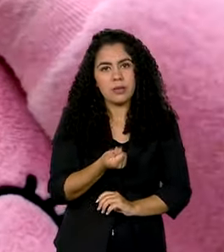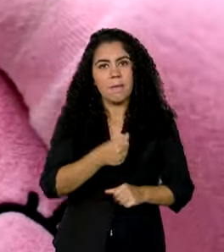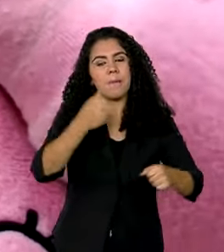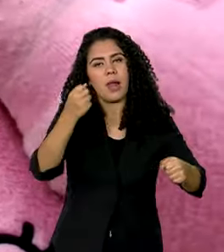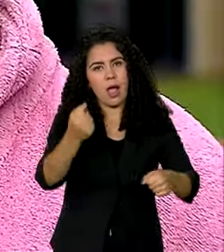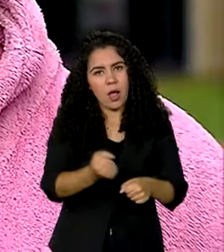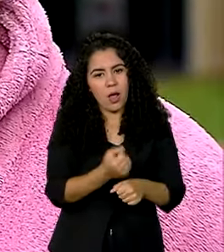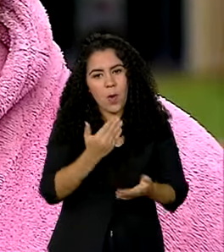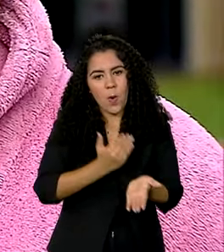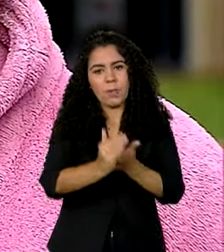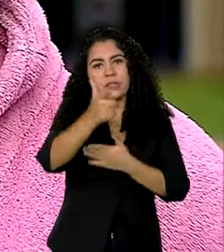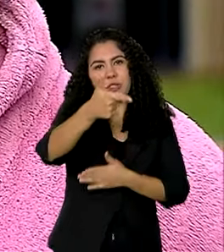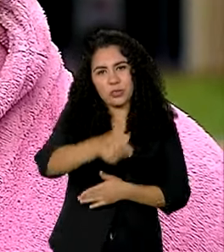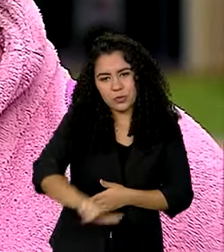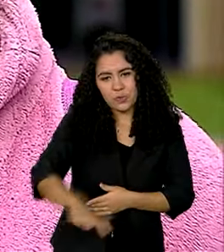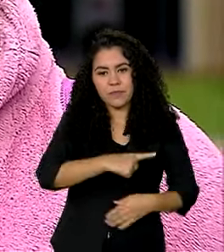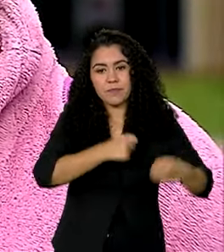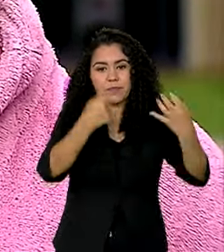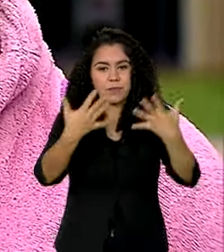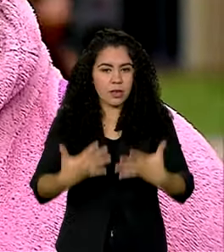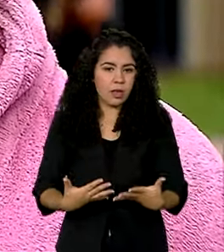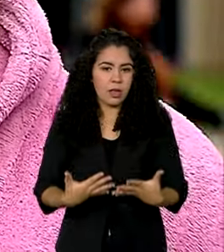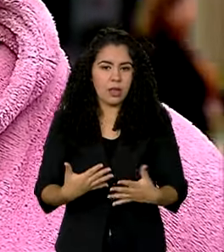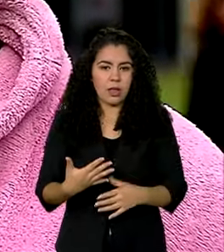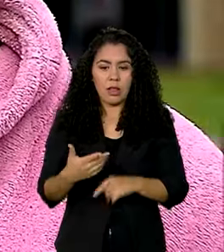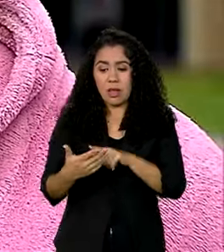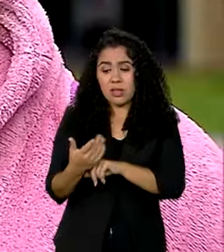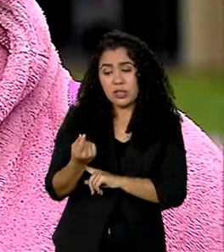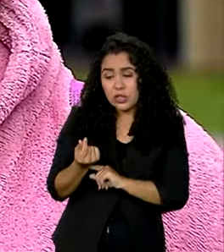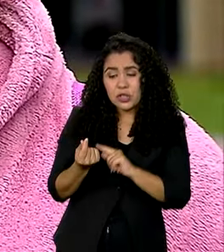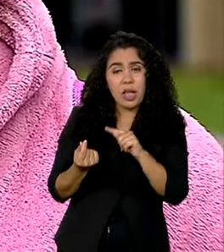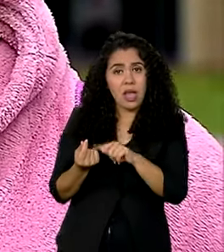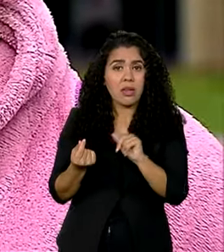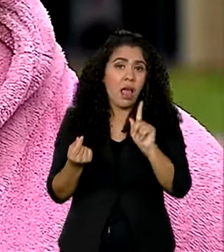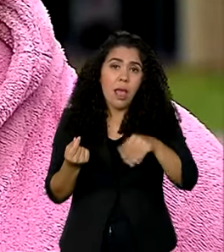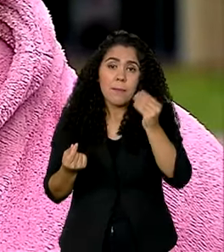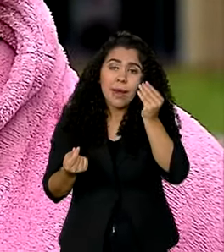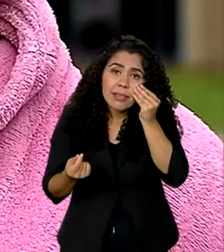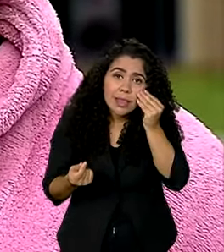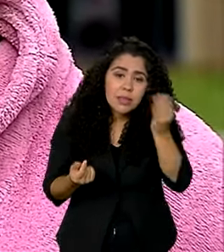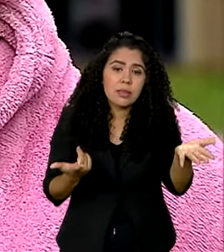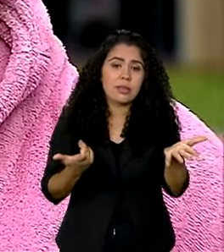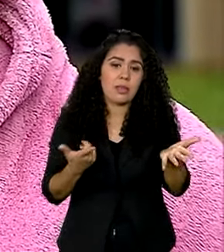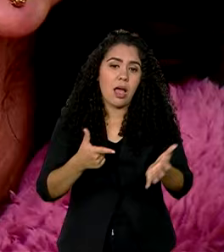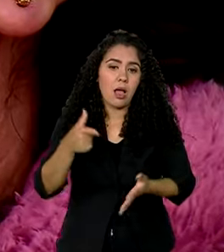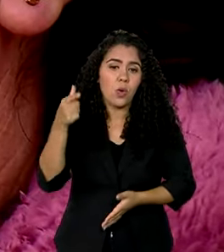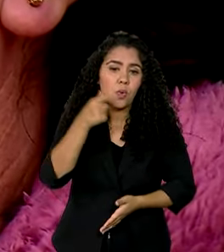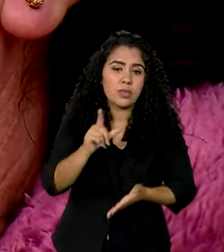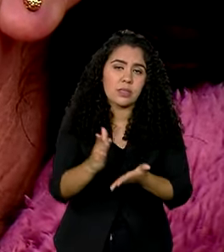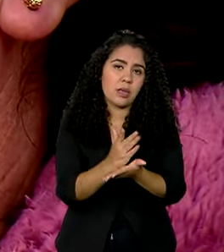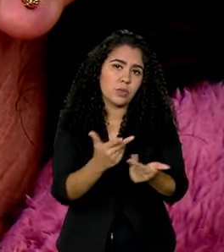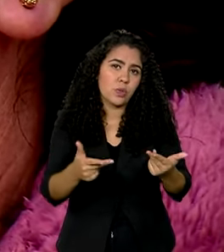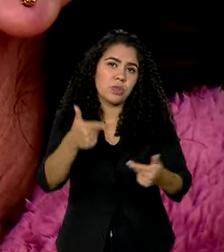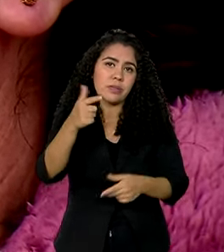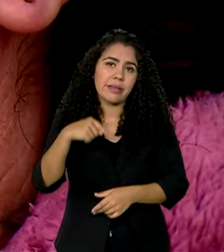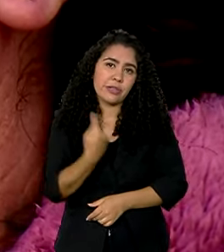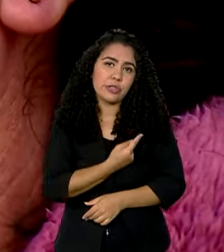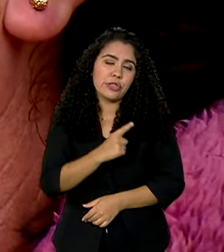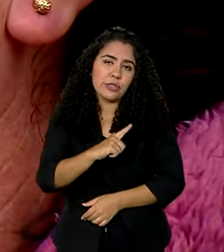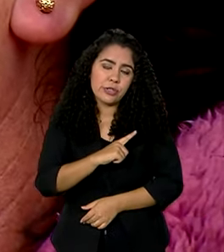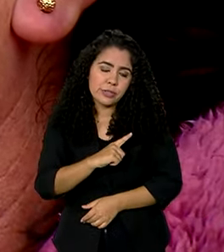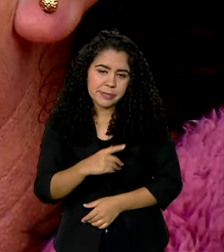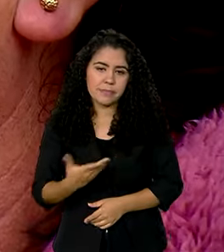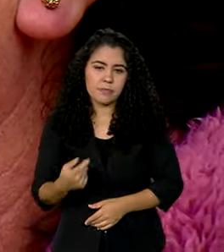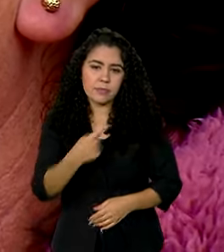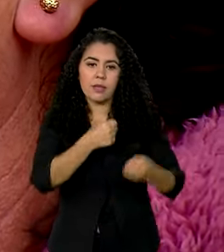recomeçar. Vai ser algo para tentar conquistar um pouco do que a gente tinha. Elaine ainda está com o